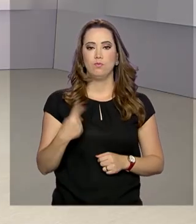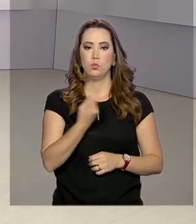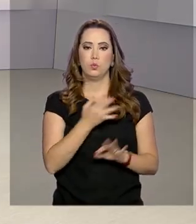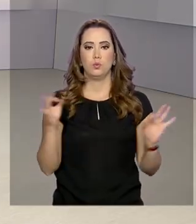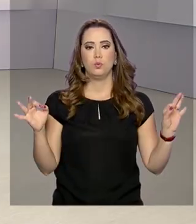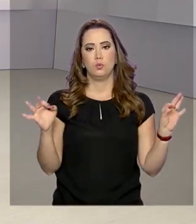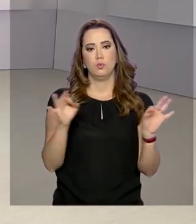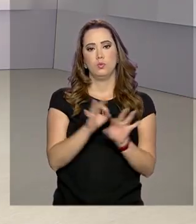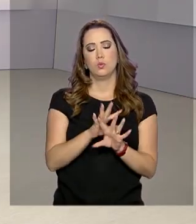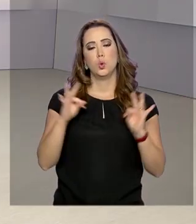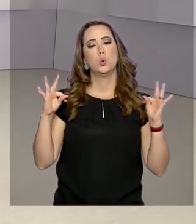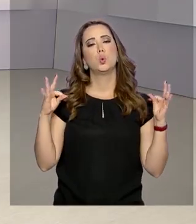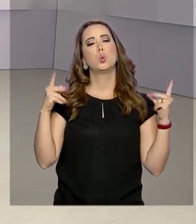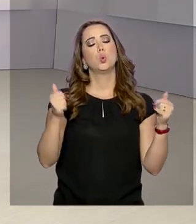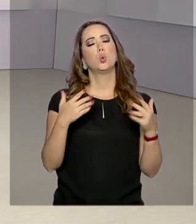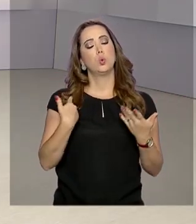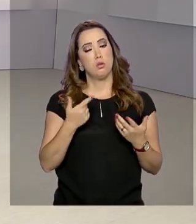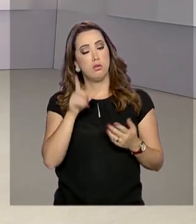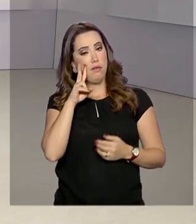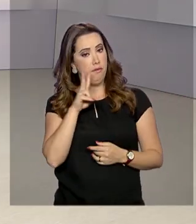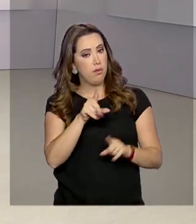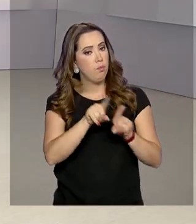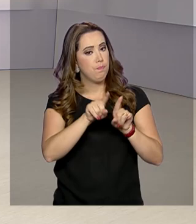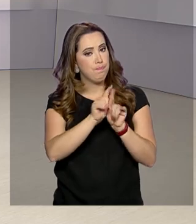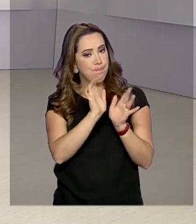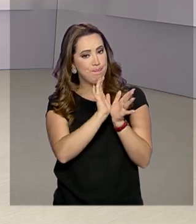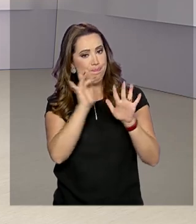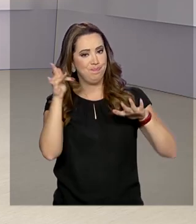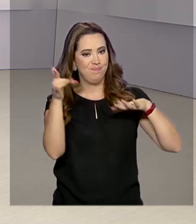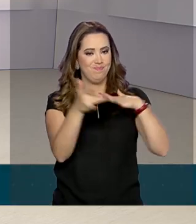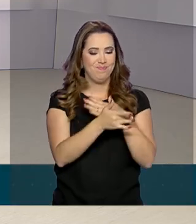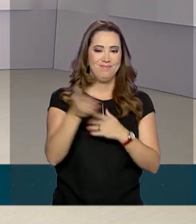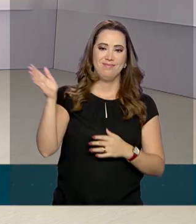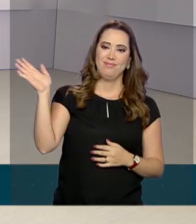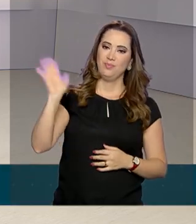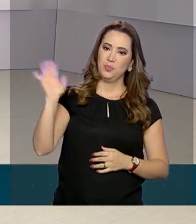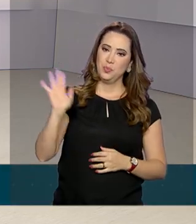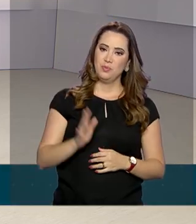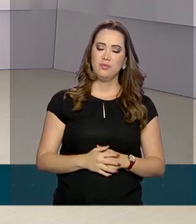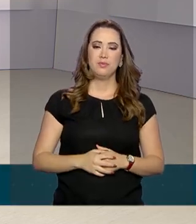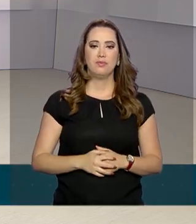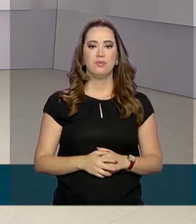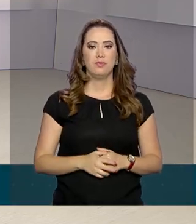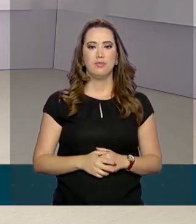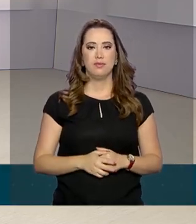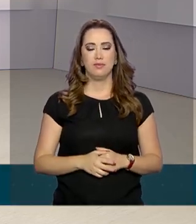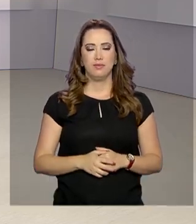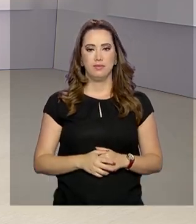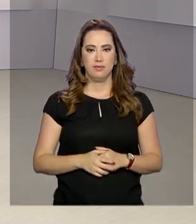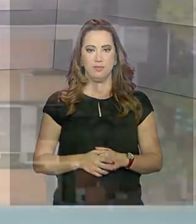gente fica por aqui. Toda a nossa cobertura você também acompanha pelas redes sociais. Até a próxima edição.